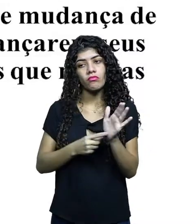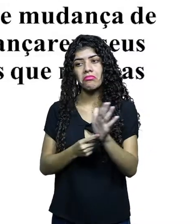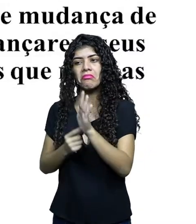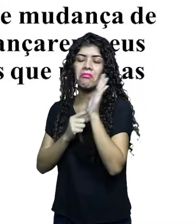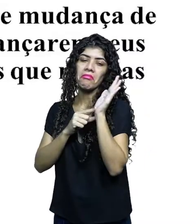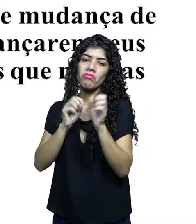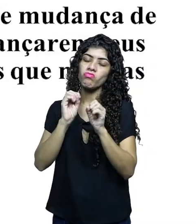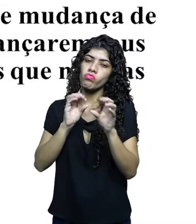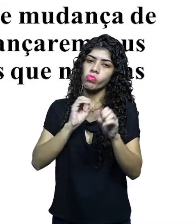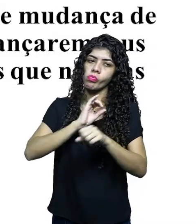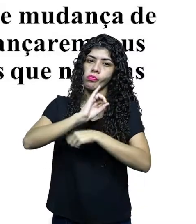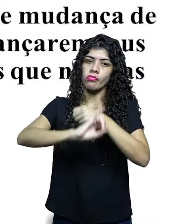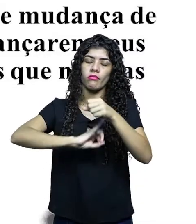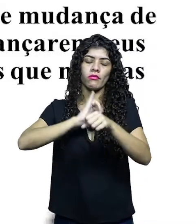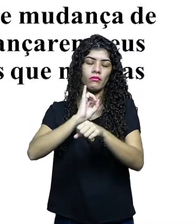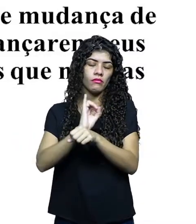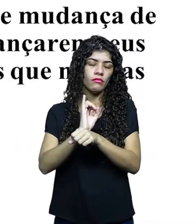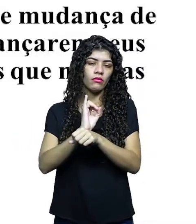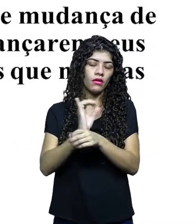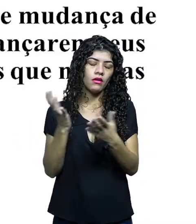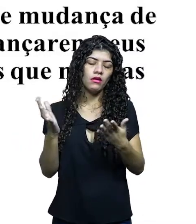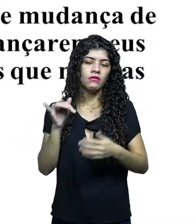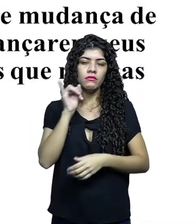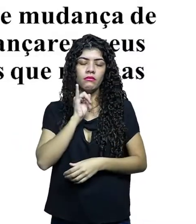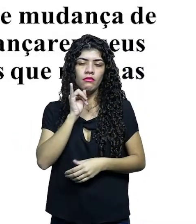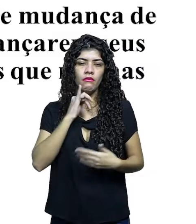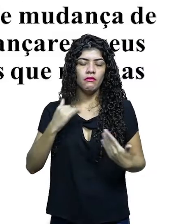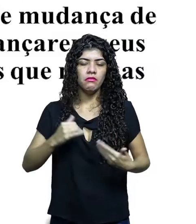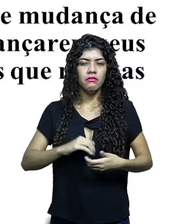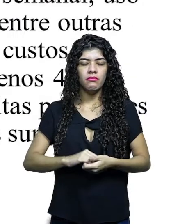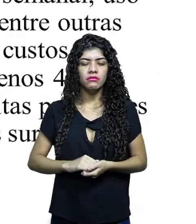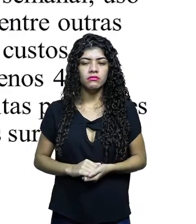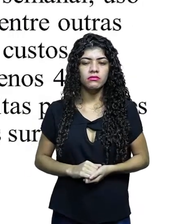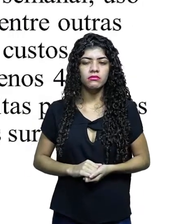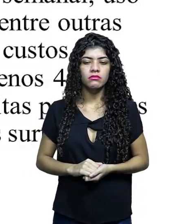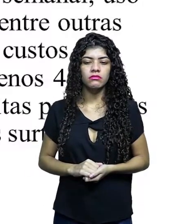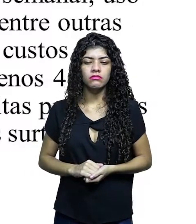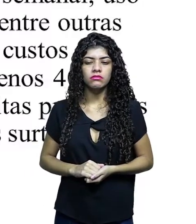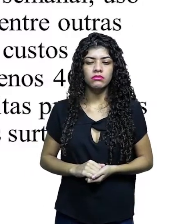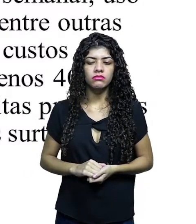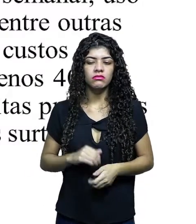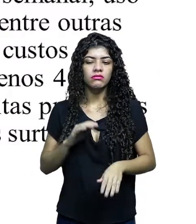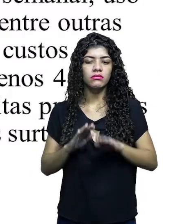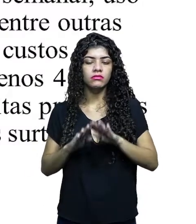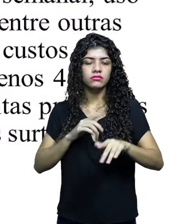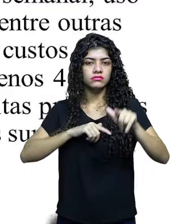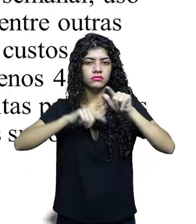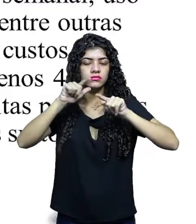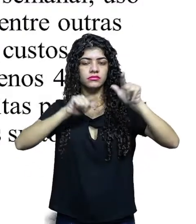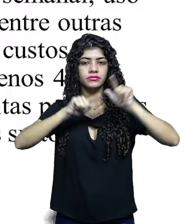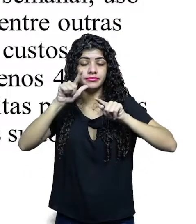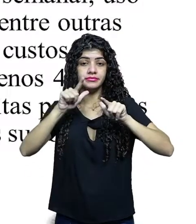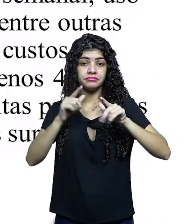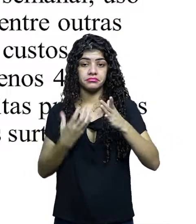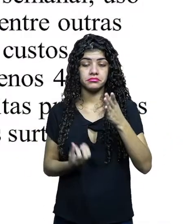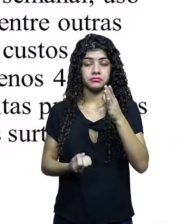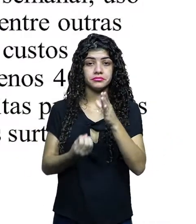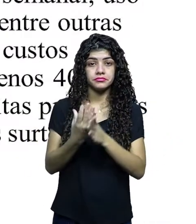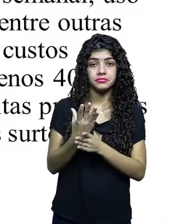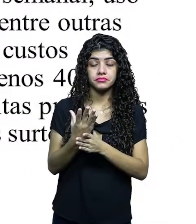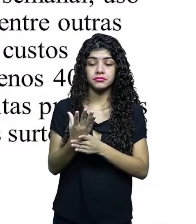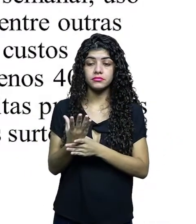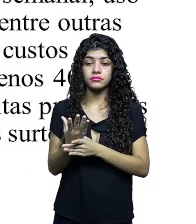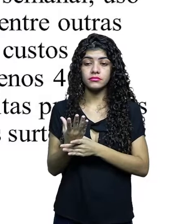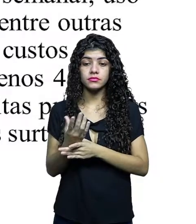lançarem seus filmes em outras janelas que não nas salas de cinema. Algumas televisões e produtoras